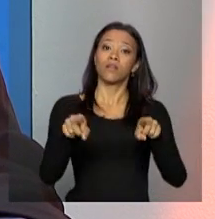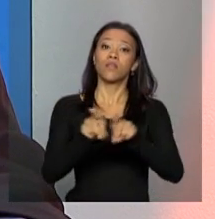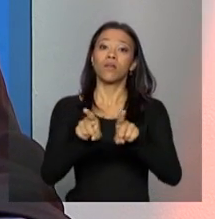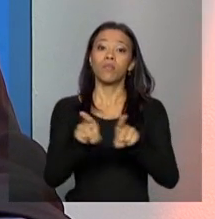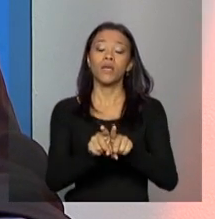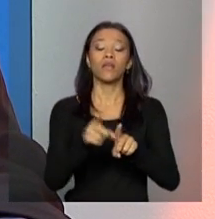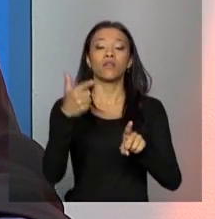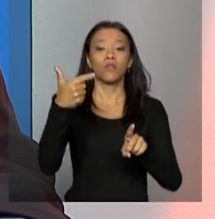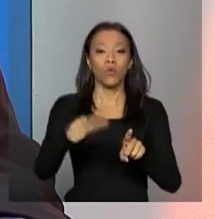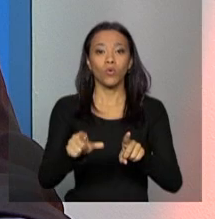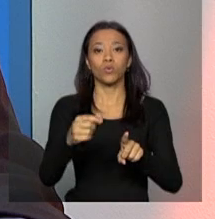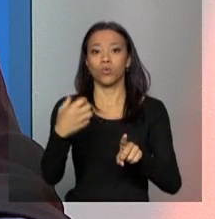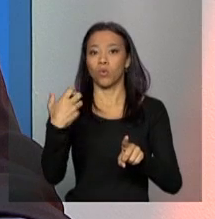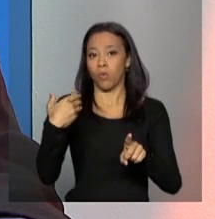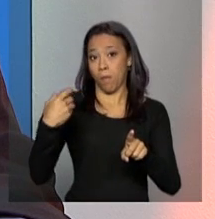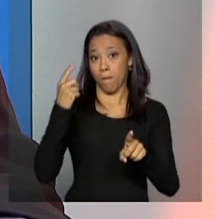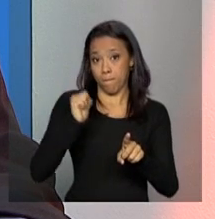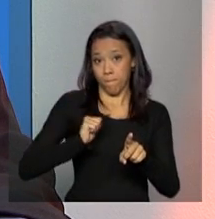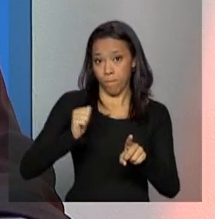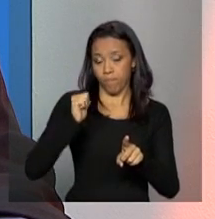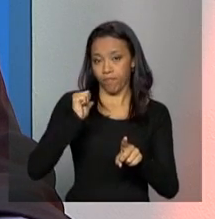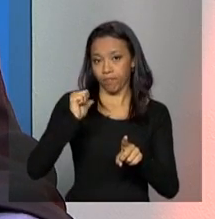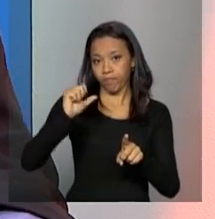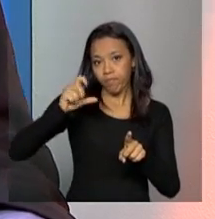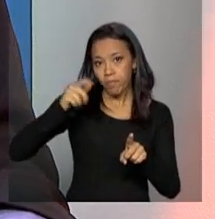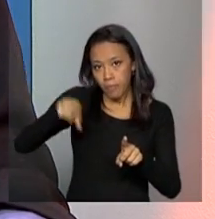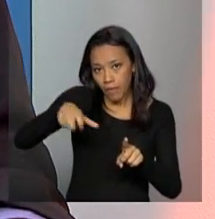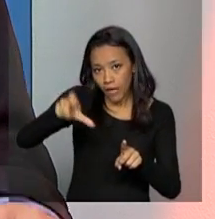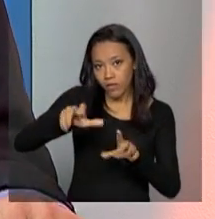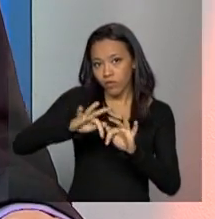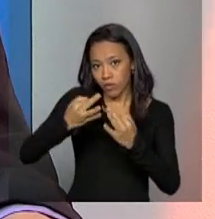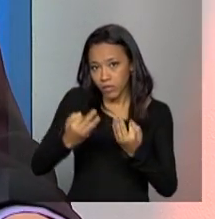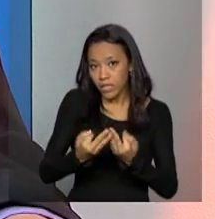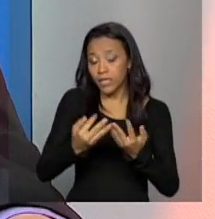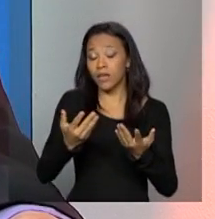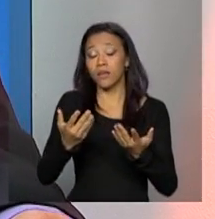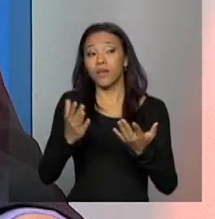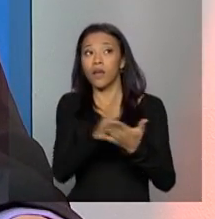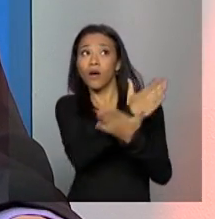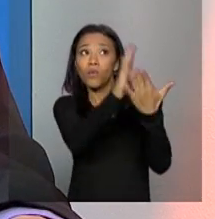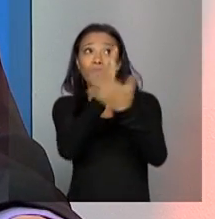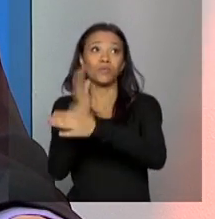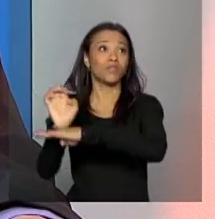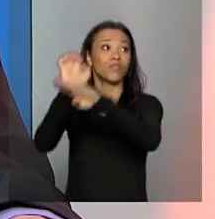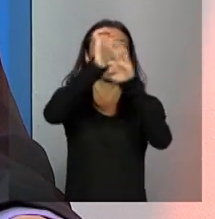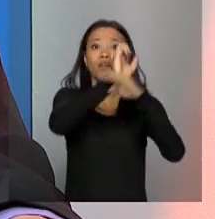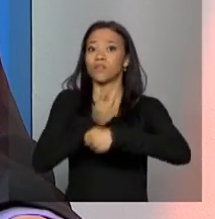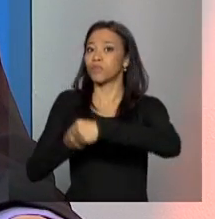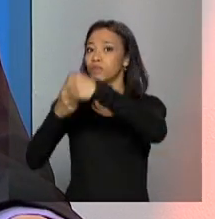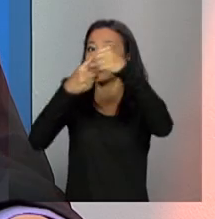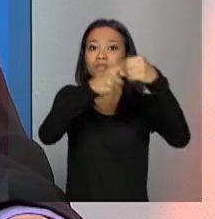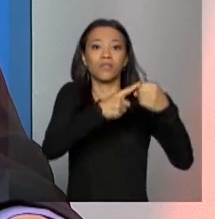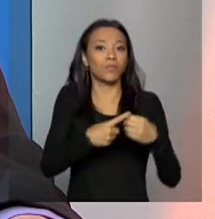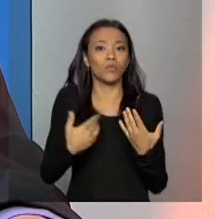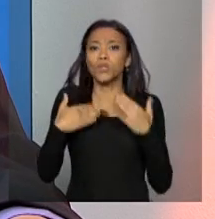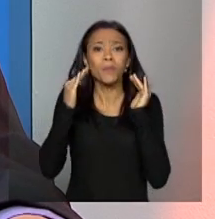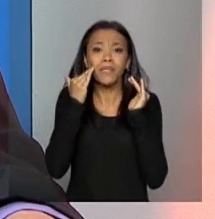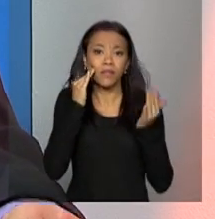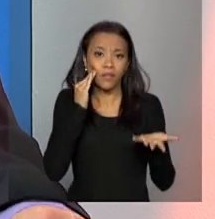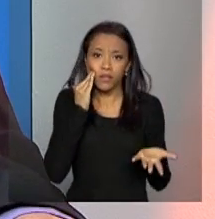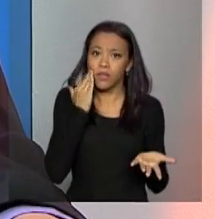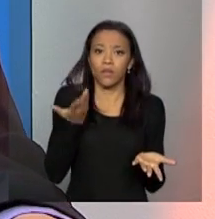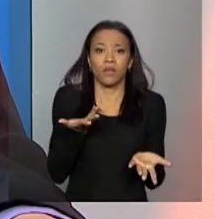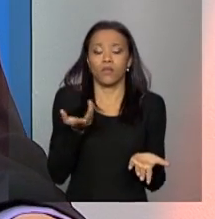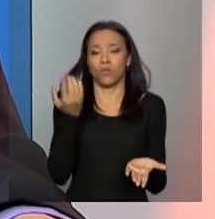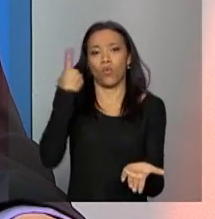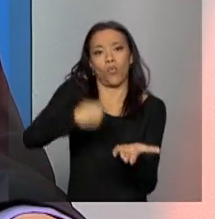conselhos, grande parte deles não têm tido acesso a esses recursos porque os estados e municípios não têm tido essa compreensão do cumprimento dessa